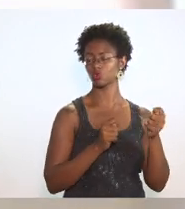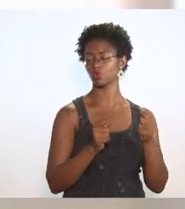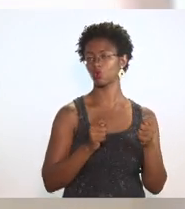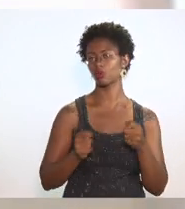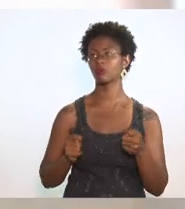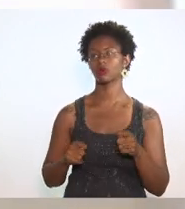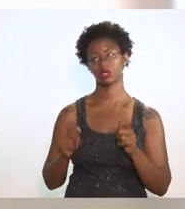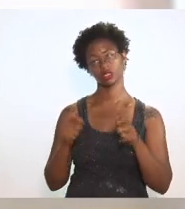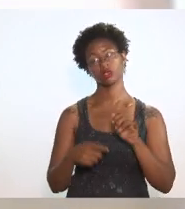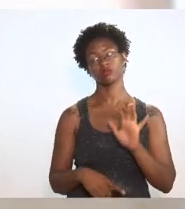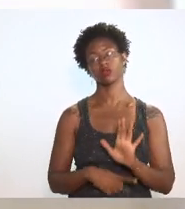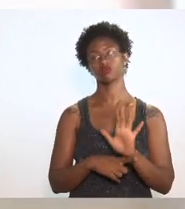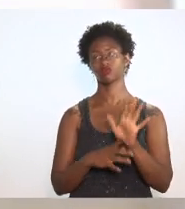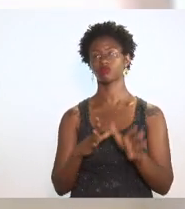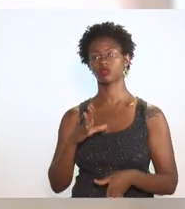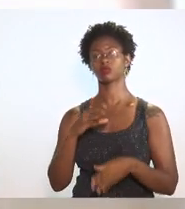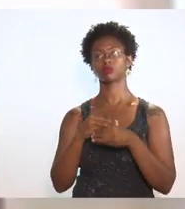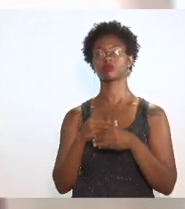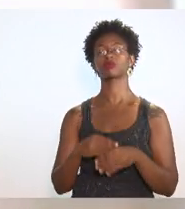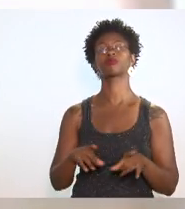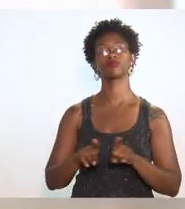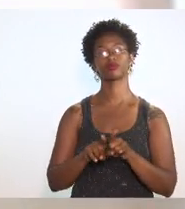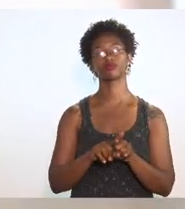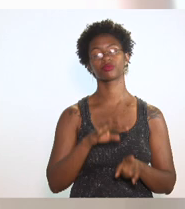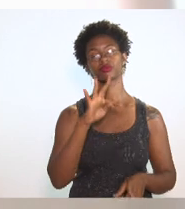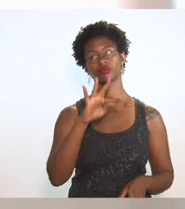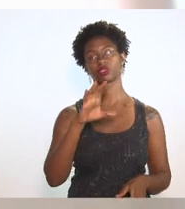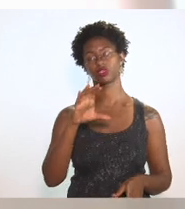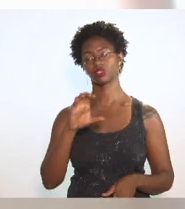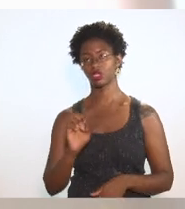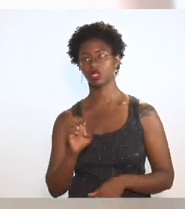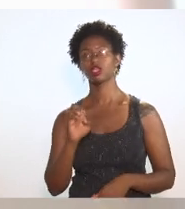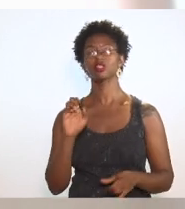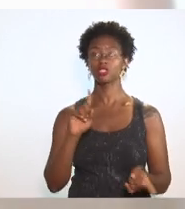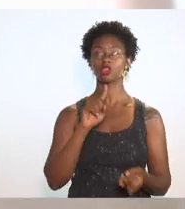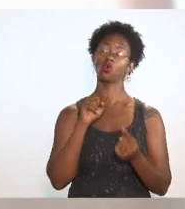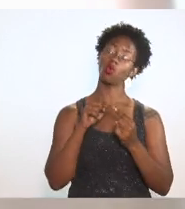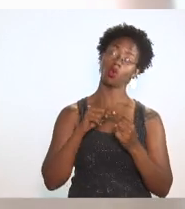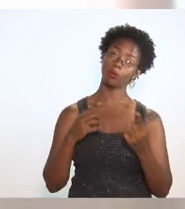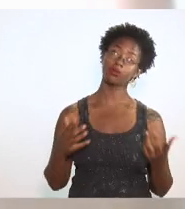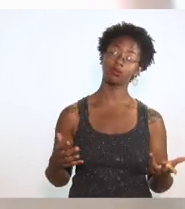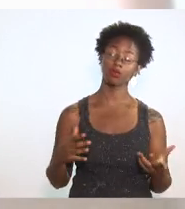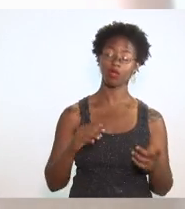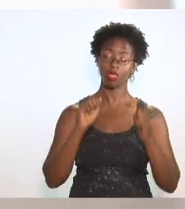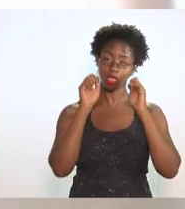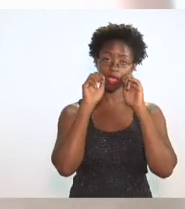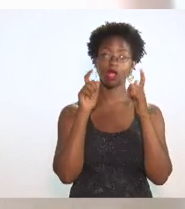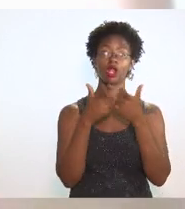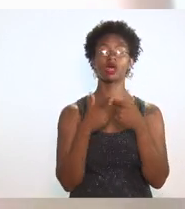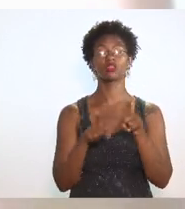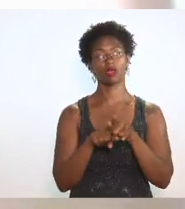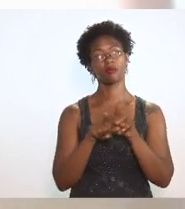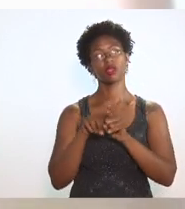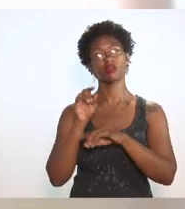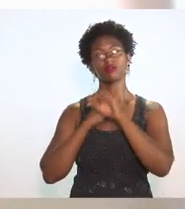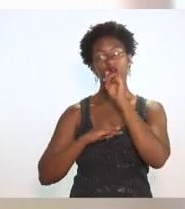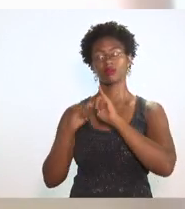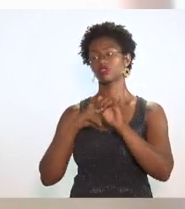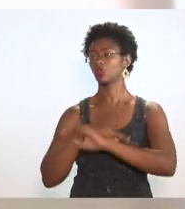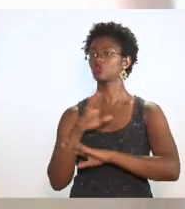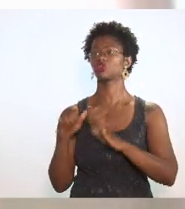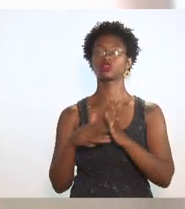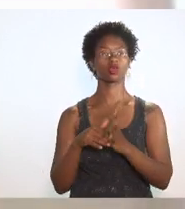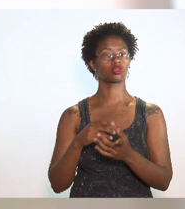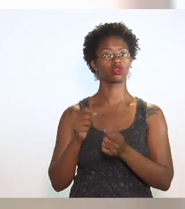contribuir. Além disso, o TCE, que é o tribunal ligado à LERJ, também tem todos os dados econômicos e